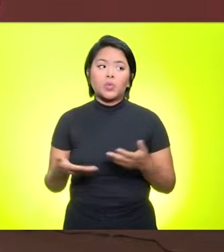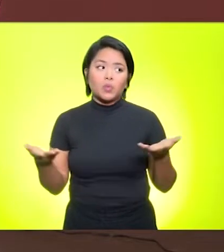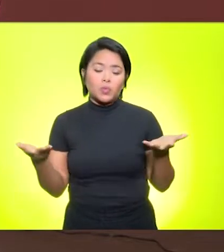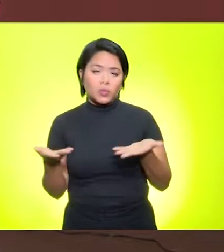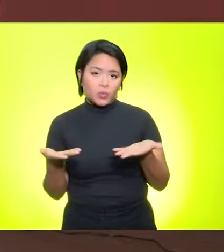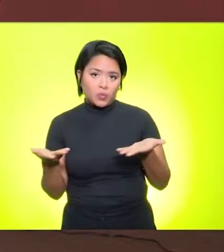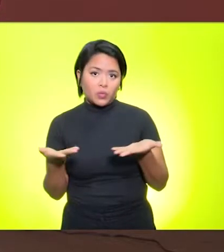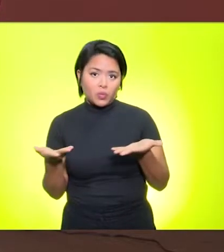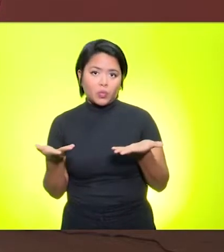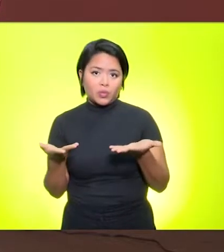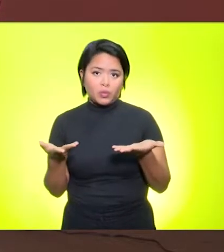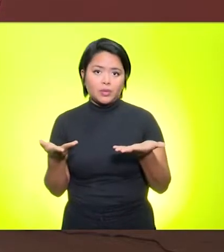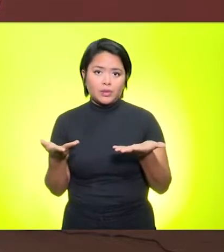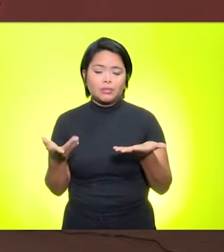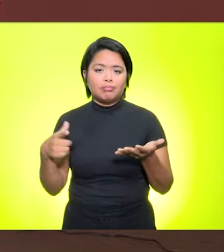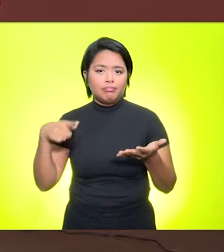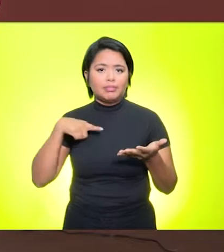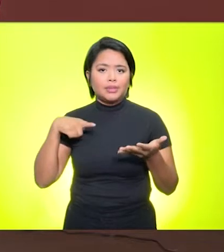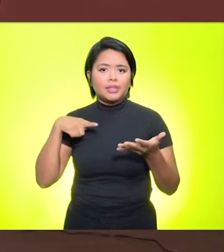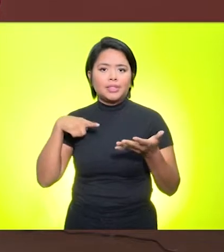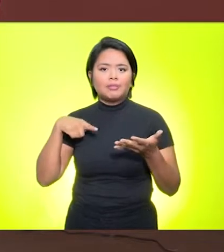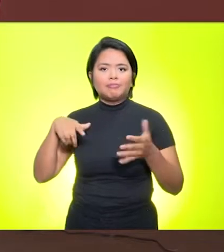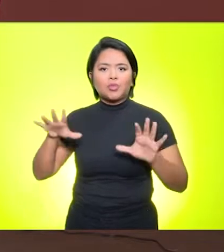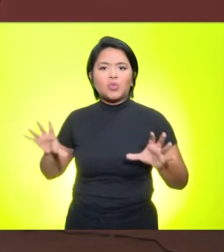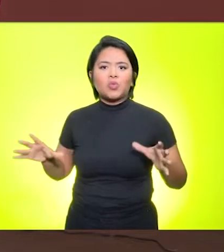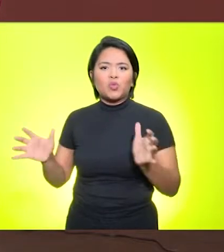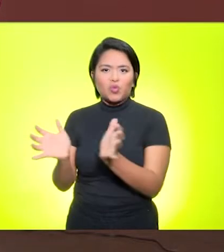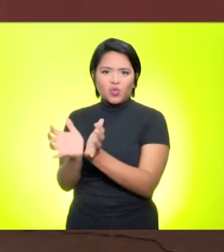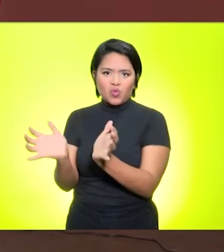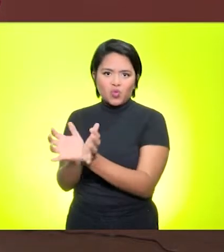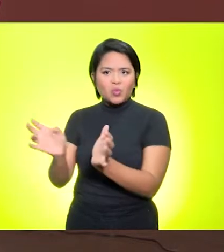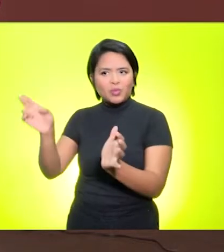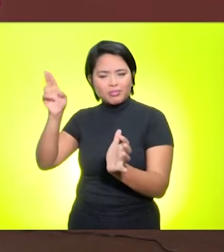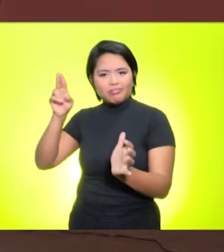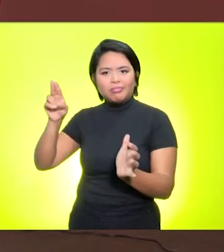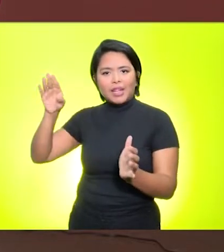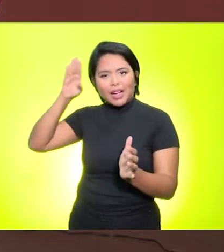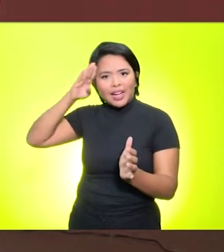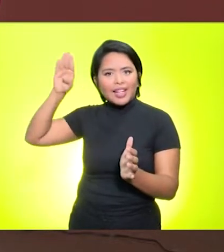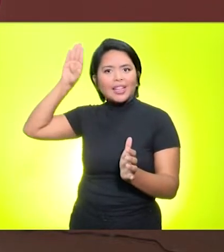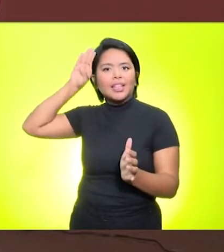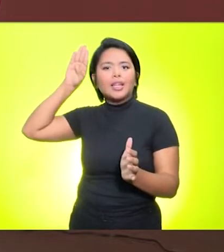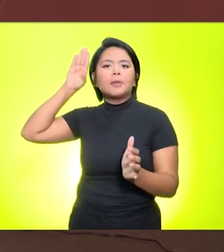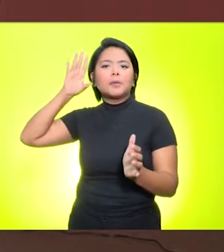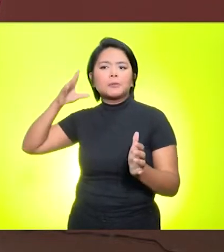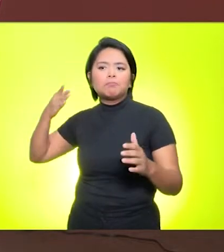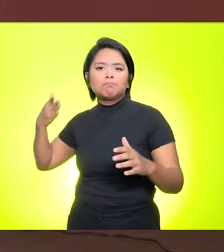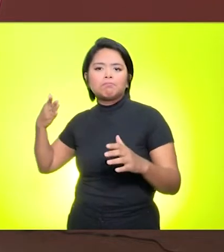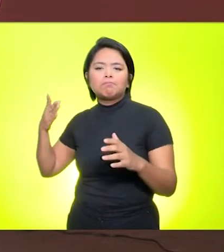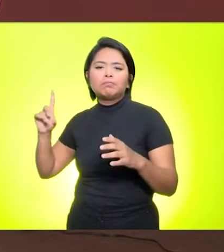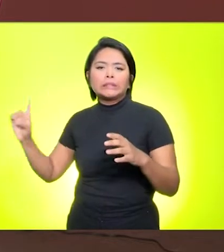organizacional, nós temos a Assembleia Universitária que é composta pelos nossos